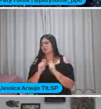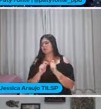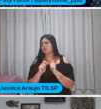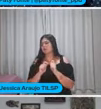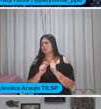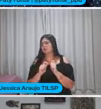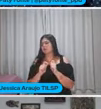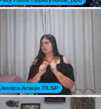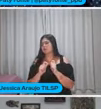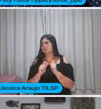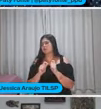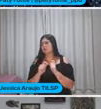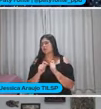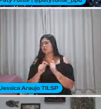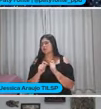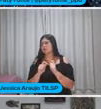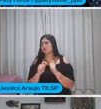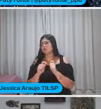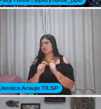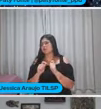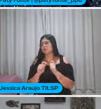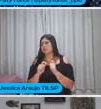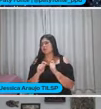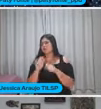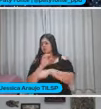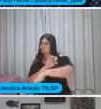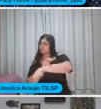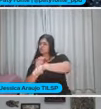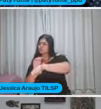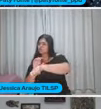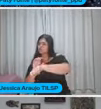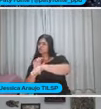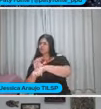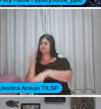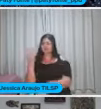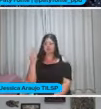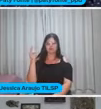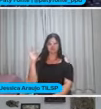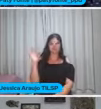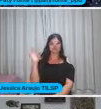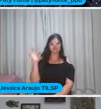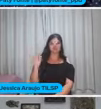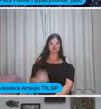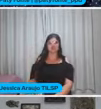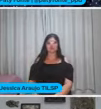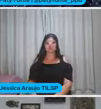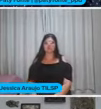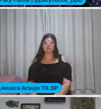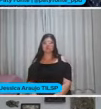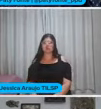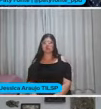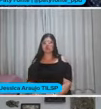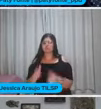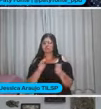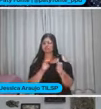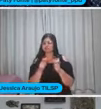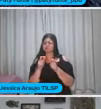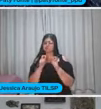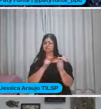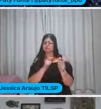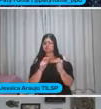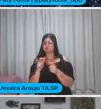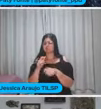economia? A cultura? A filosofia? Quantos campos que não dialogaram